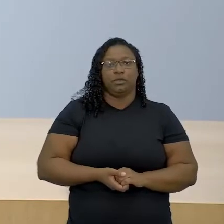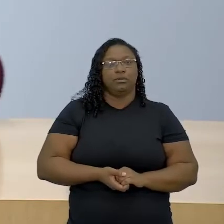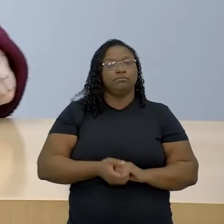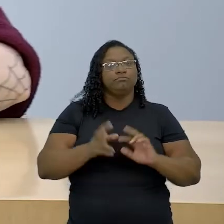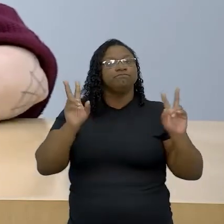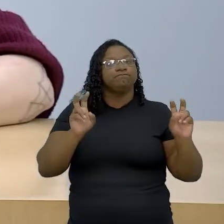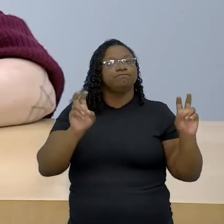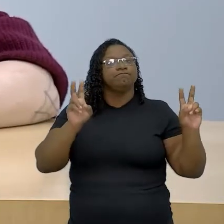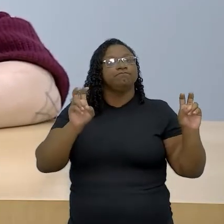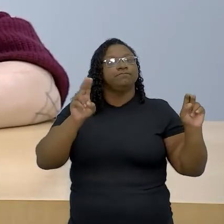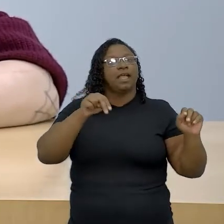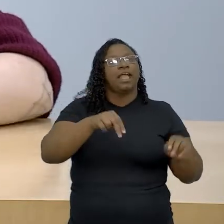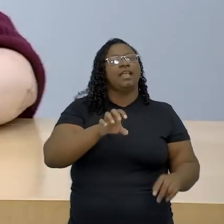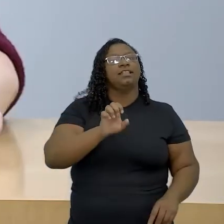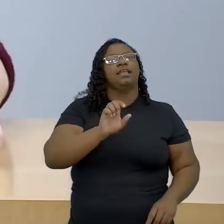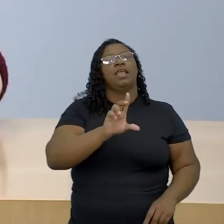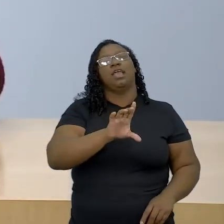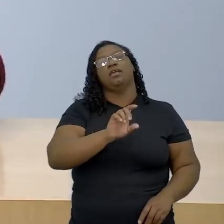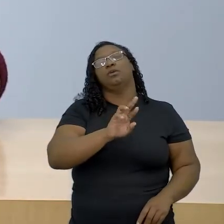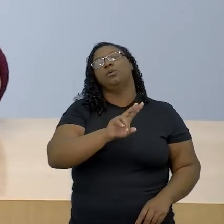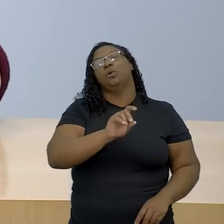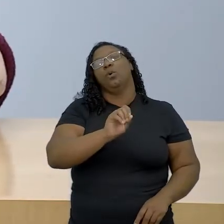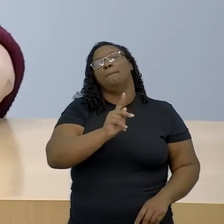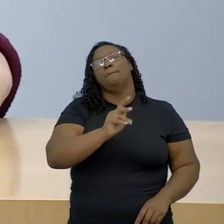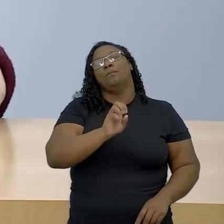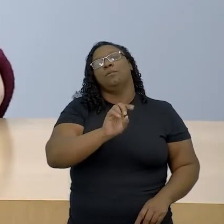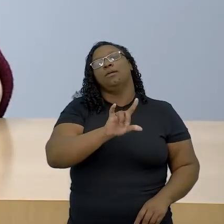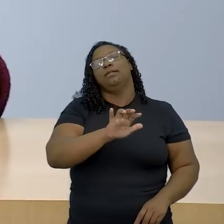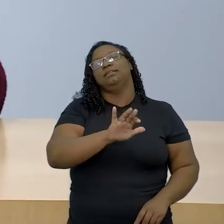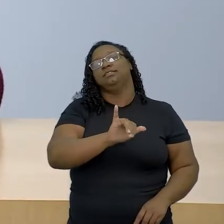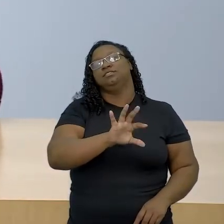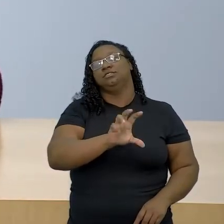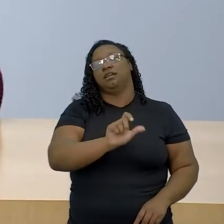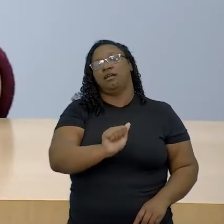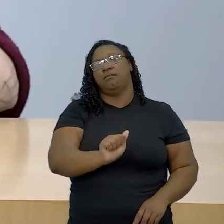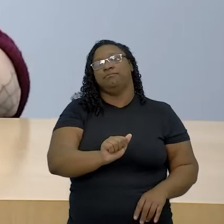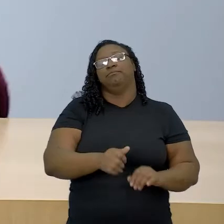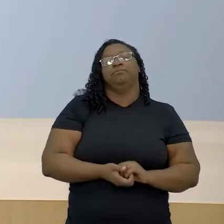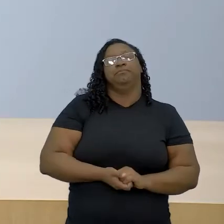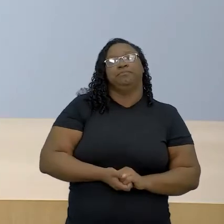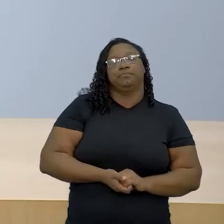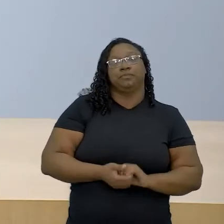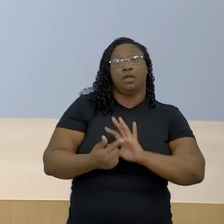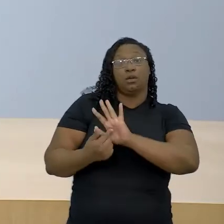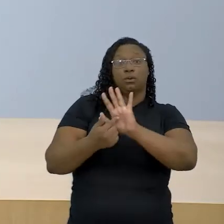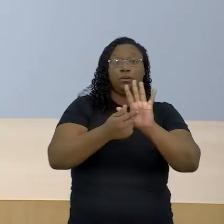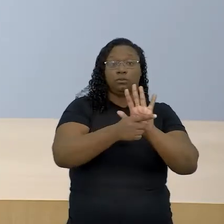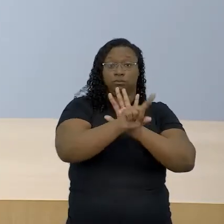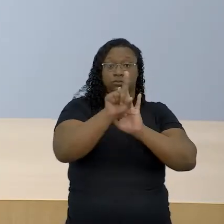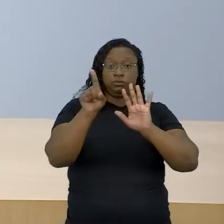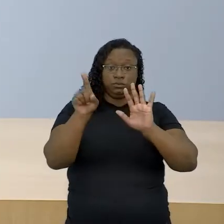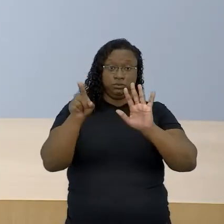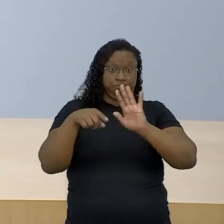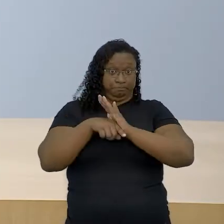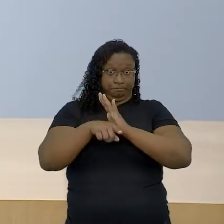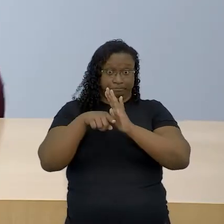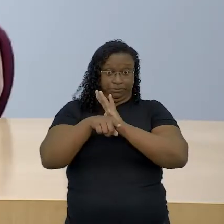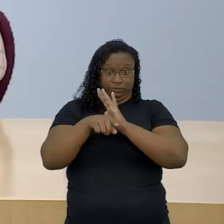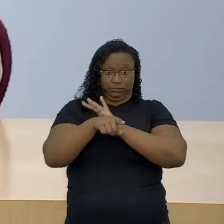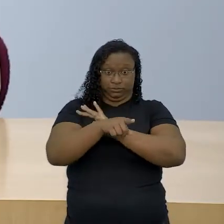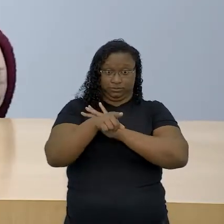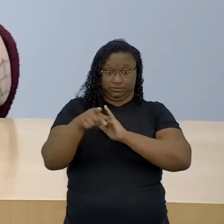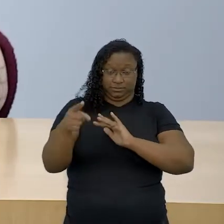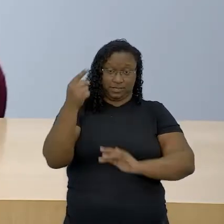termo necropolítica. Aí, eu vou colocar aqui na tela para vocês uma pergunta, para que